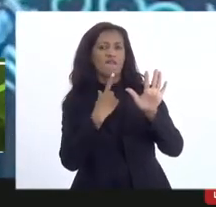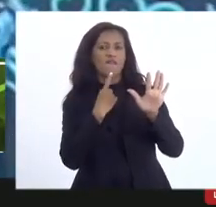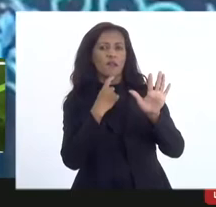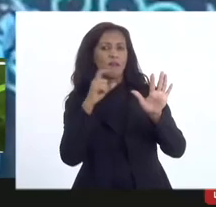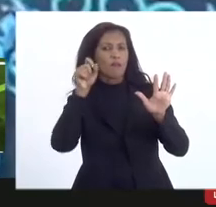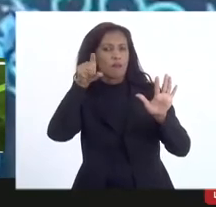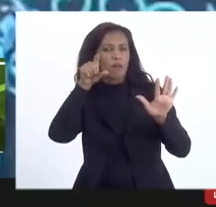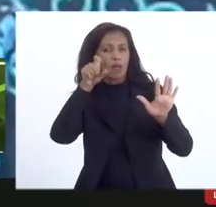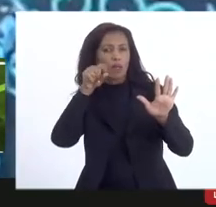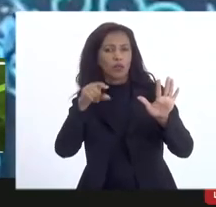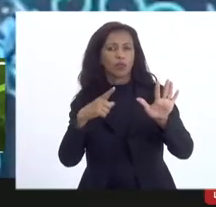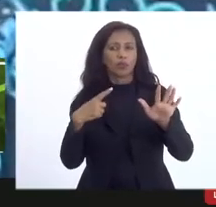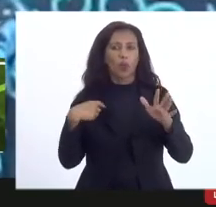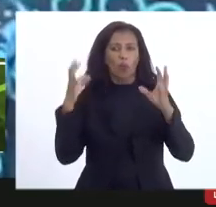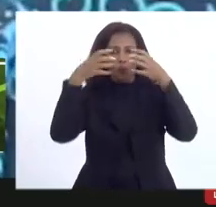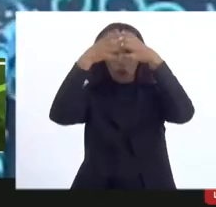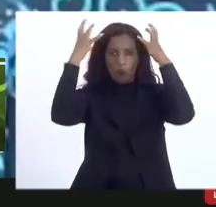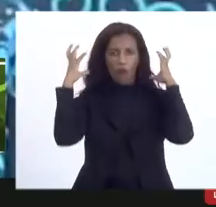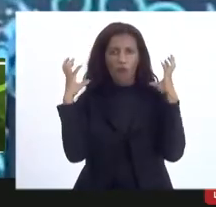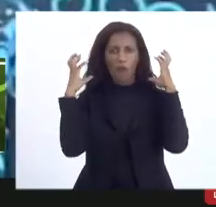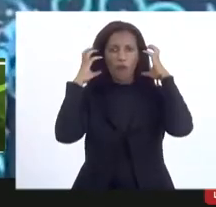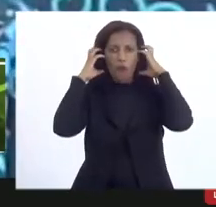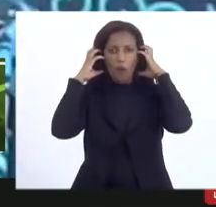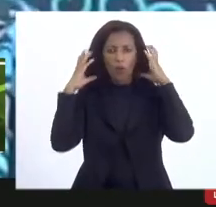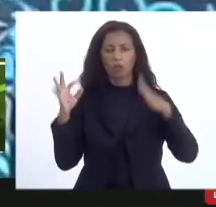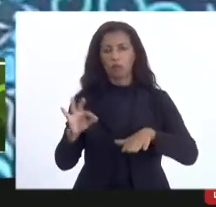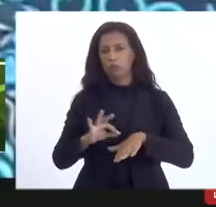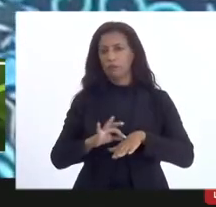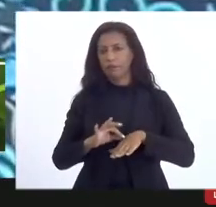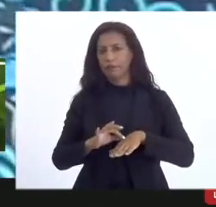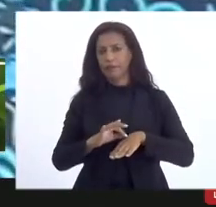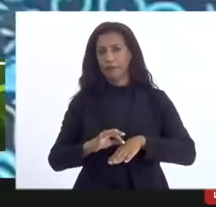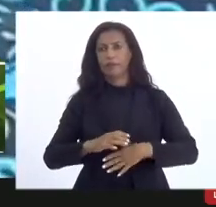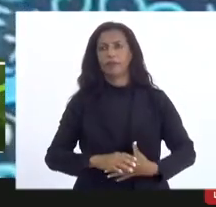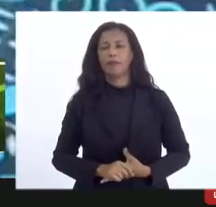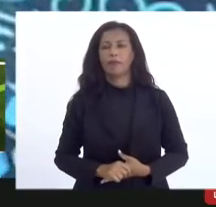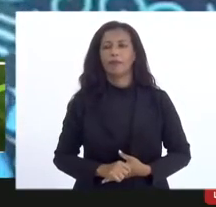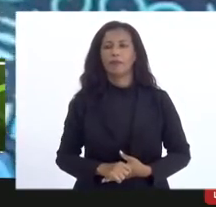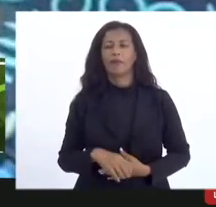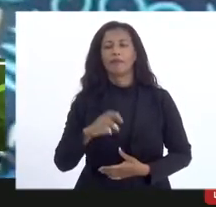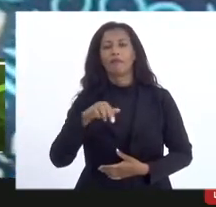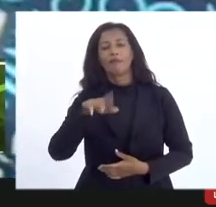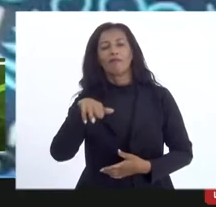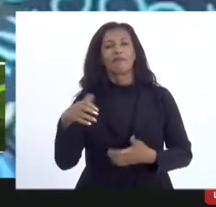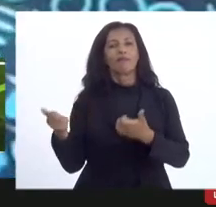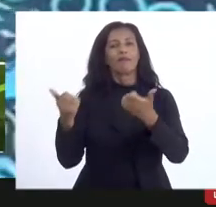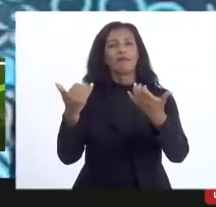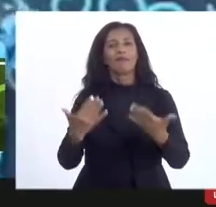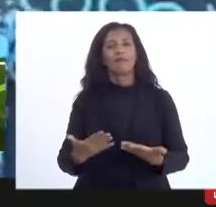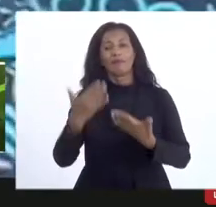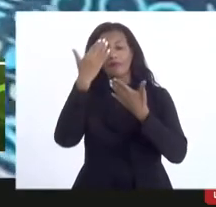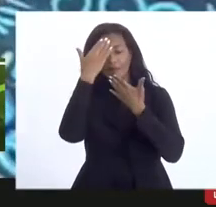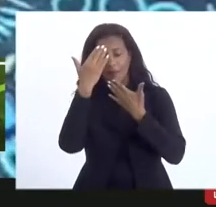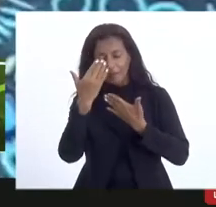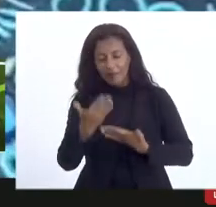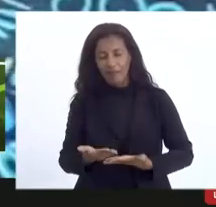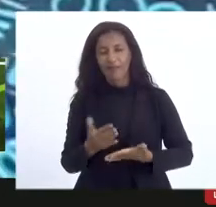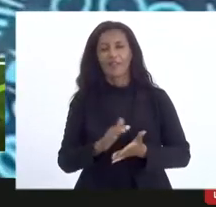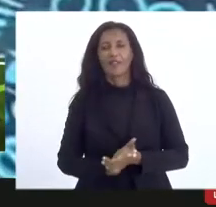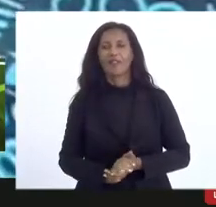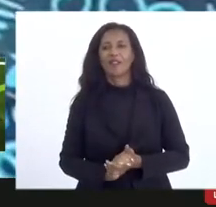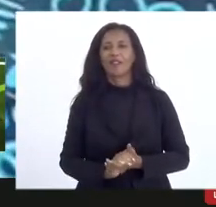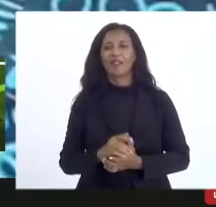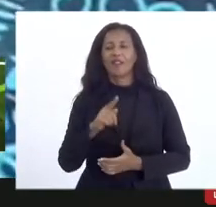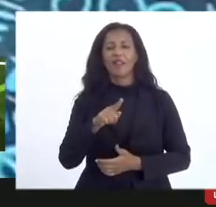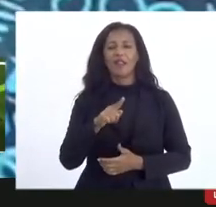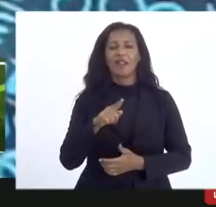estou com um fone de ouvido preto né e queria aqui agradecer a rede de pontos